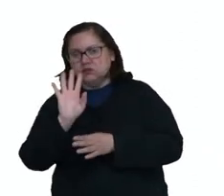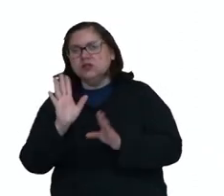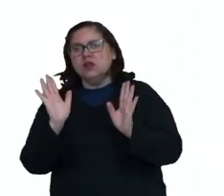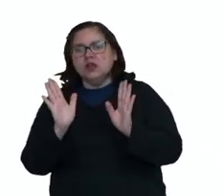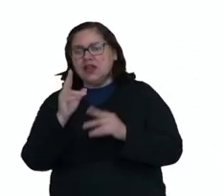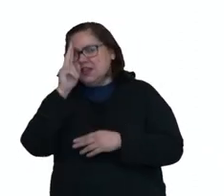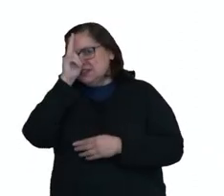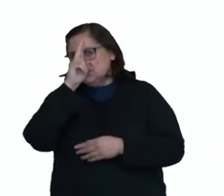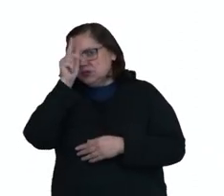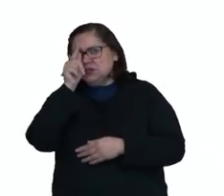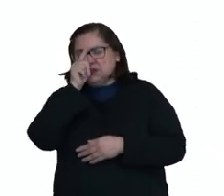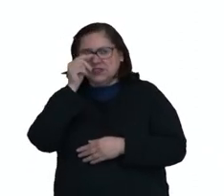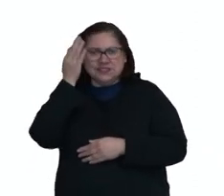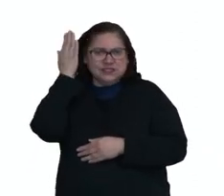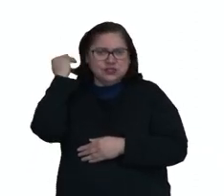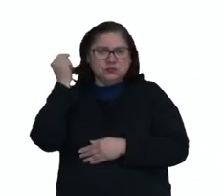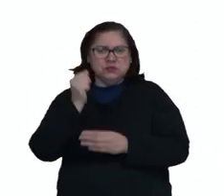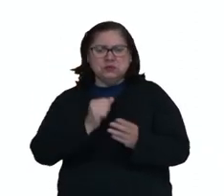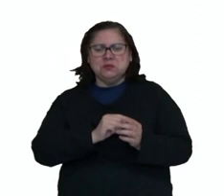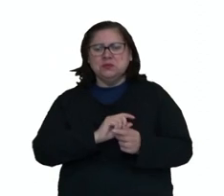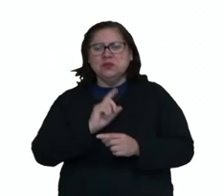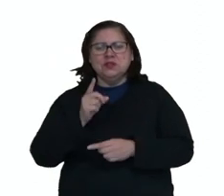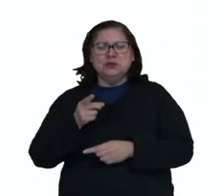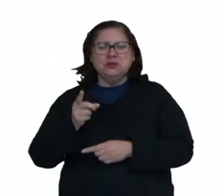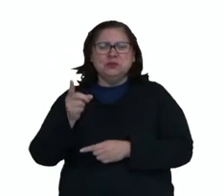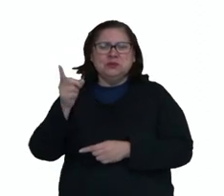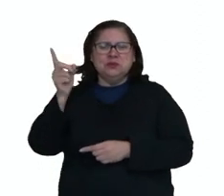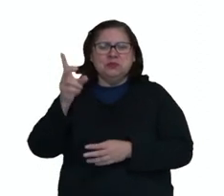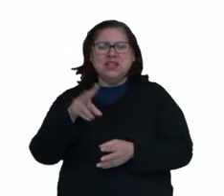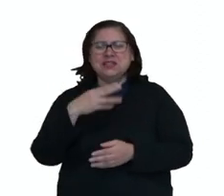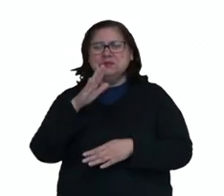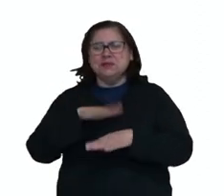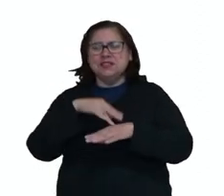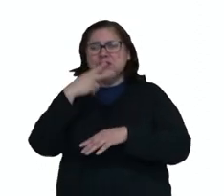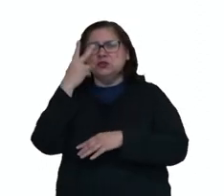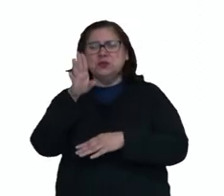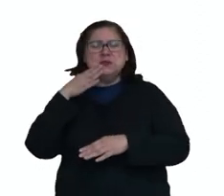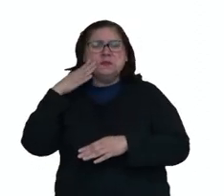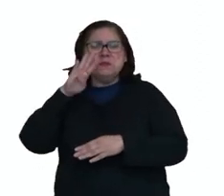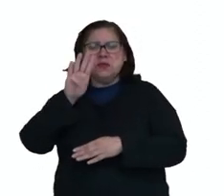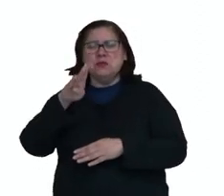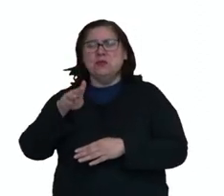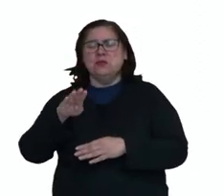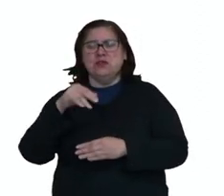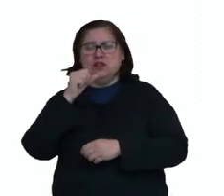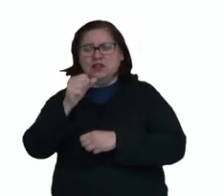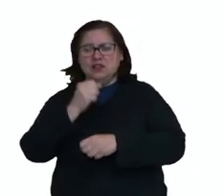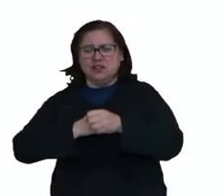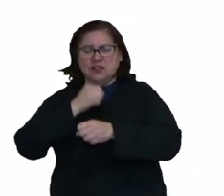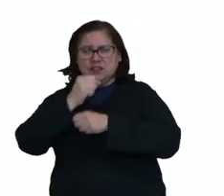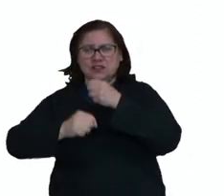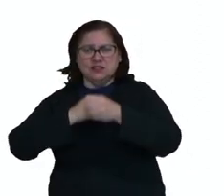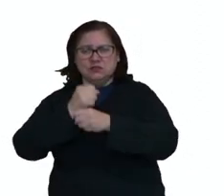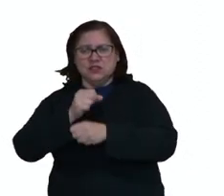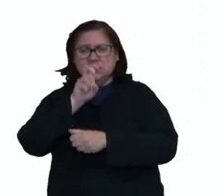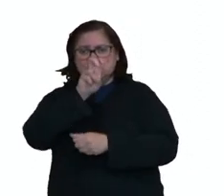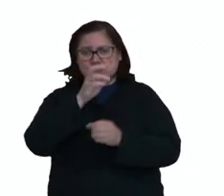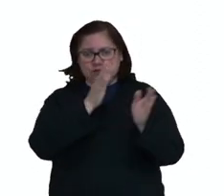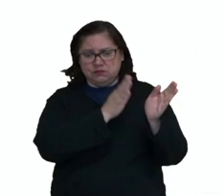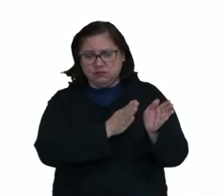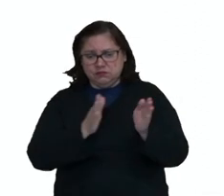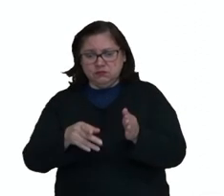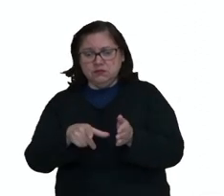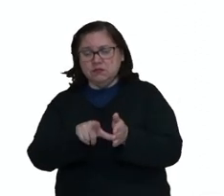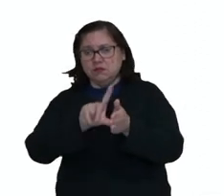contas, a história da Grécia Antiga é muito longa, mais de dois mil anos. E isso fez com que os historiadores dividissem em cinco períodos, chamado pré